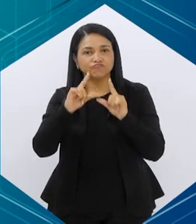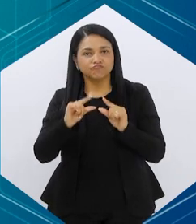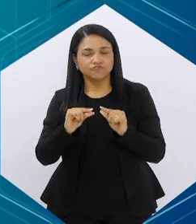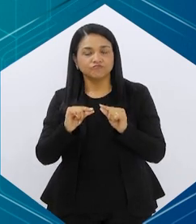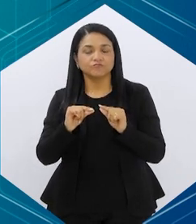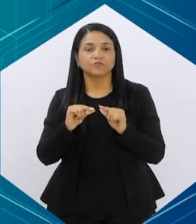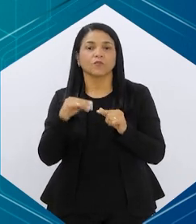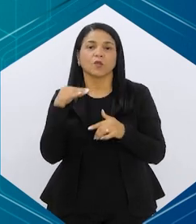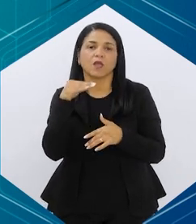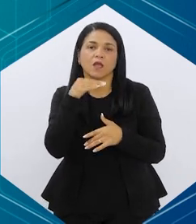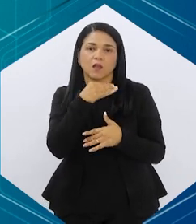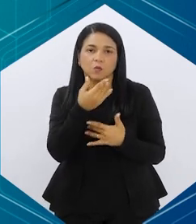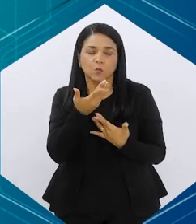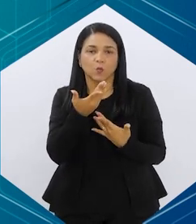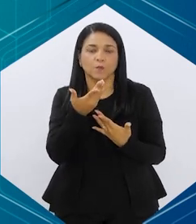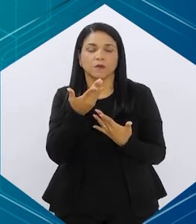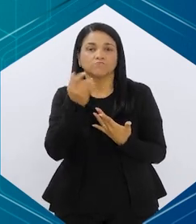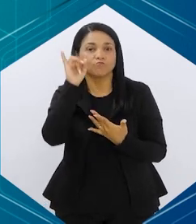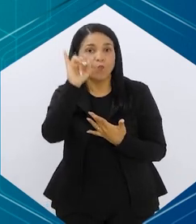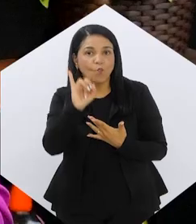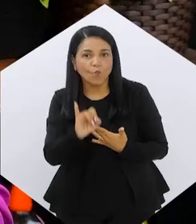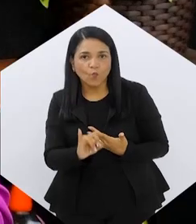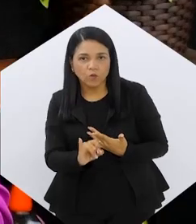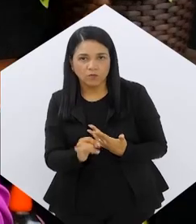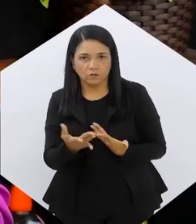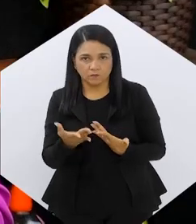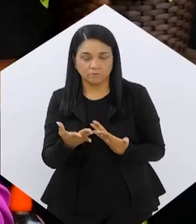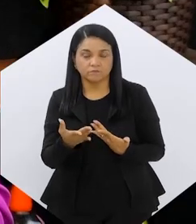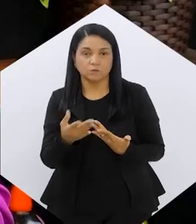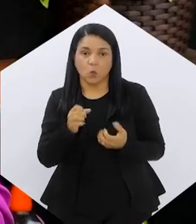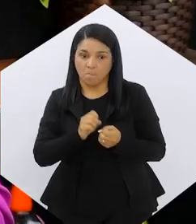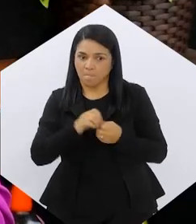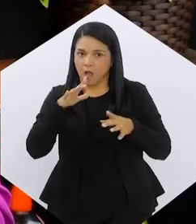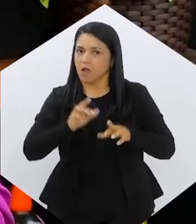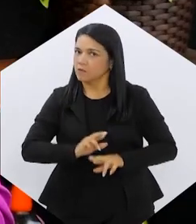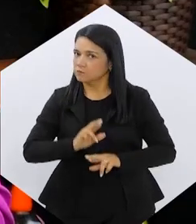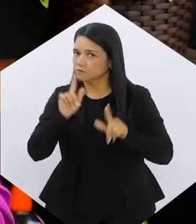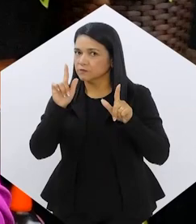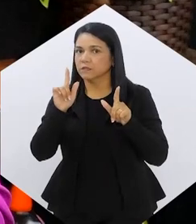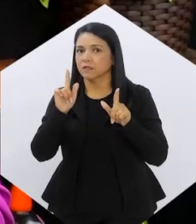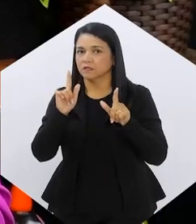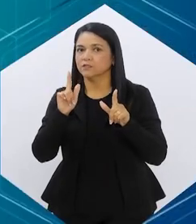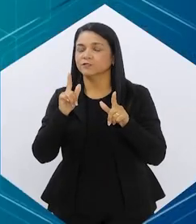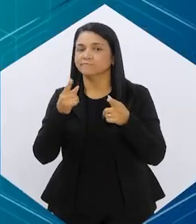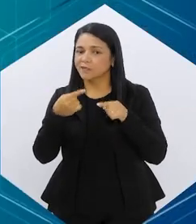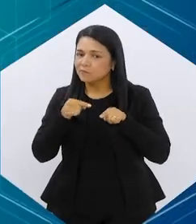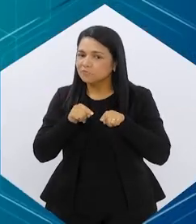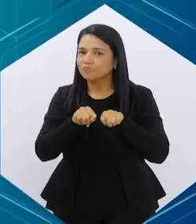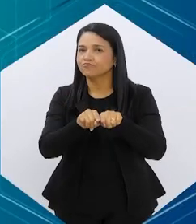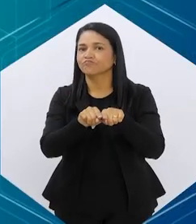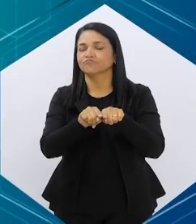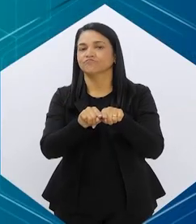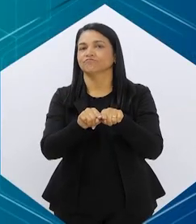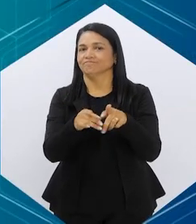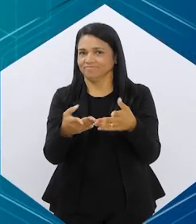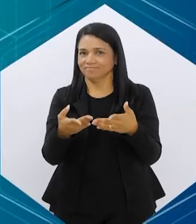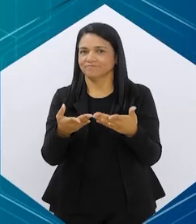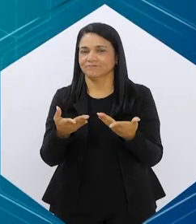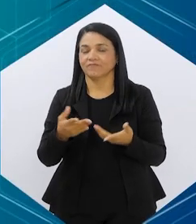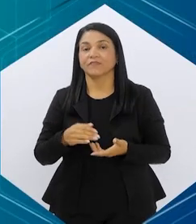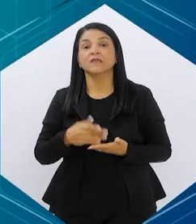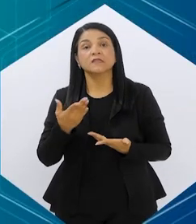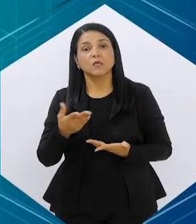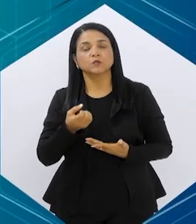calórica para perder peso. Então, não é mágica. Tem que ter outros comemorativos juntos para que o paciente tenha sucesso.